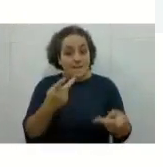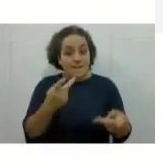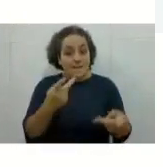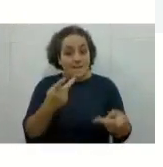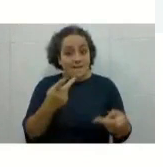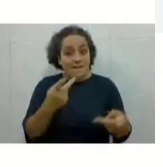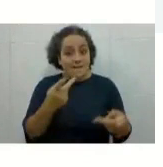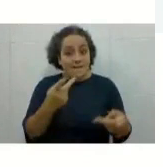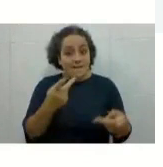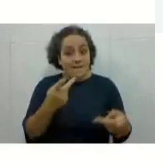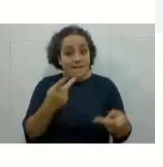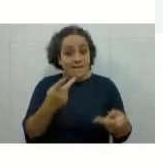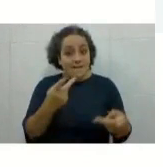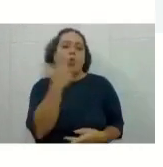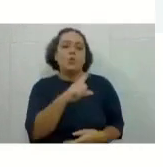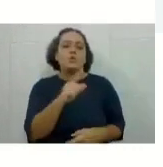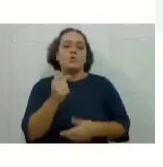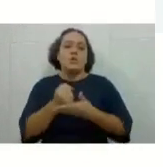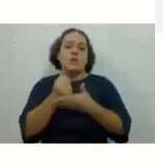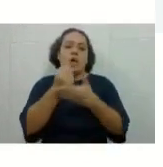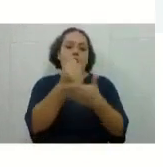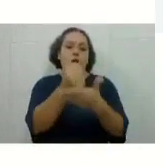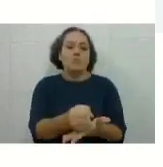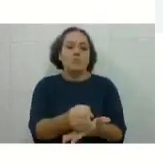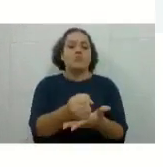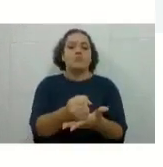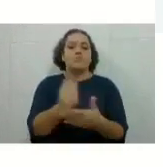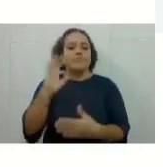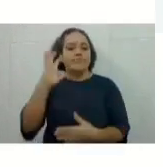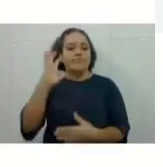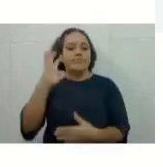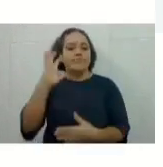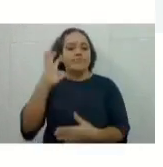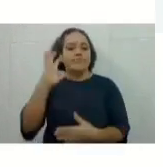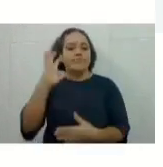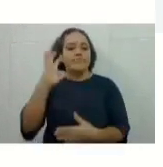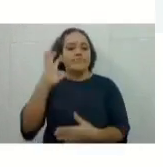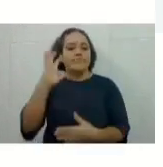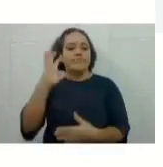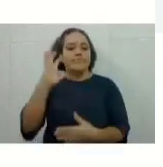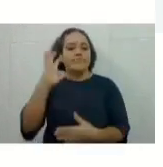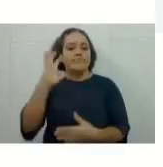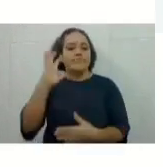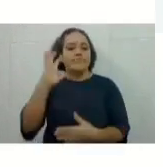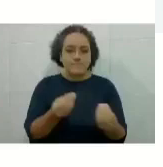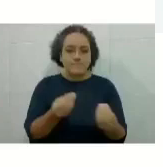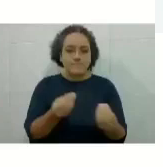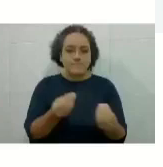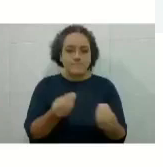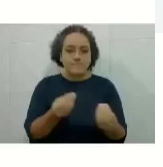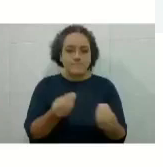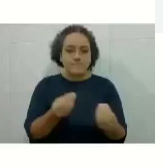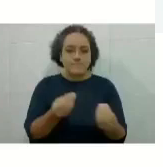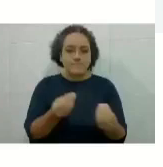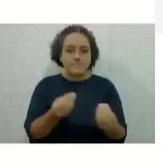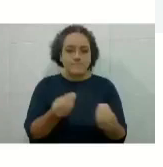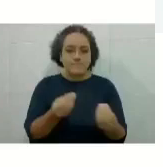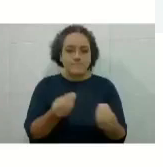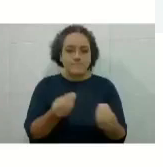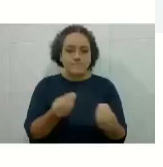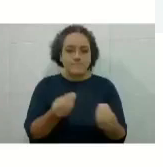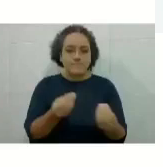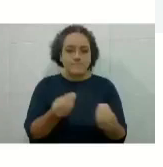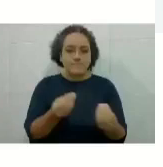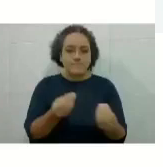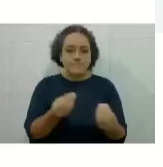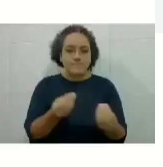driblar essas questões. Isso é muito comum de acontecer. Às vezes, não é uma dúvida, mas às vezes, você está passando por uma questão pessoal e você